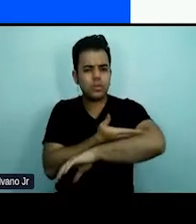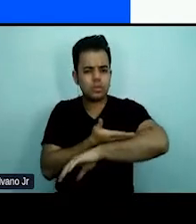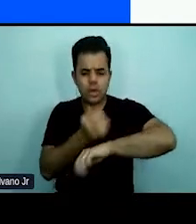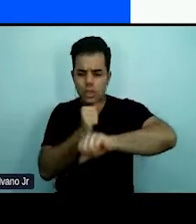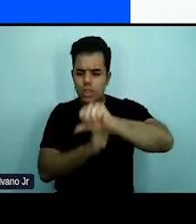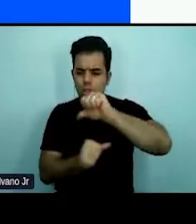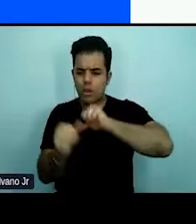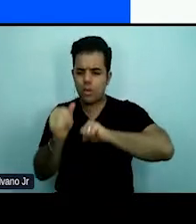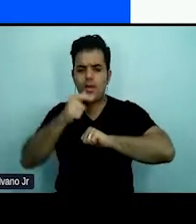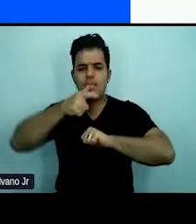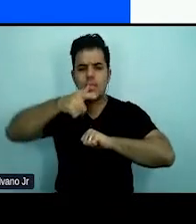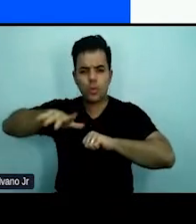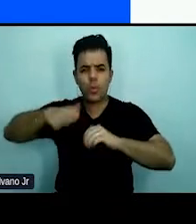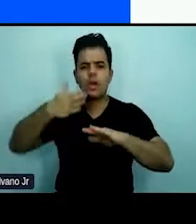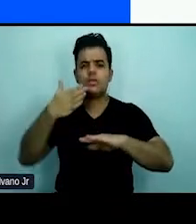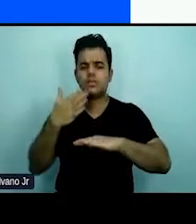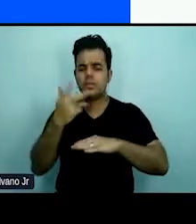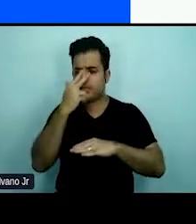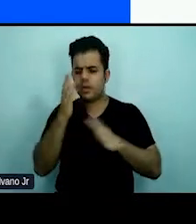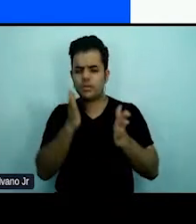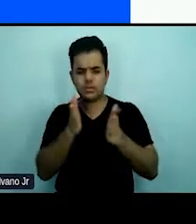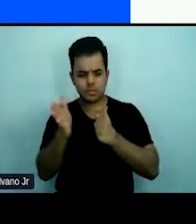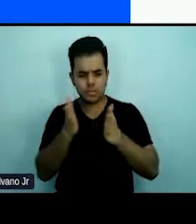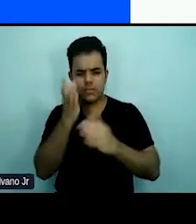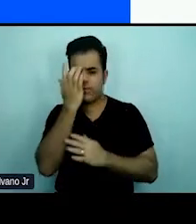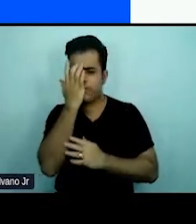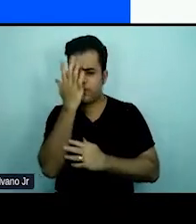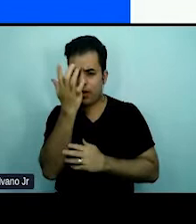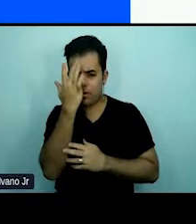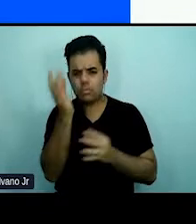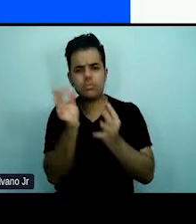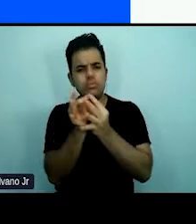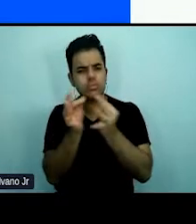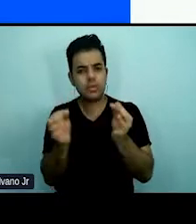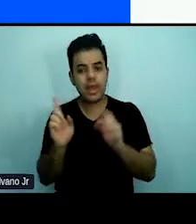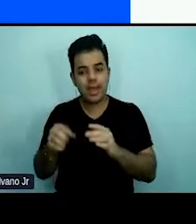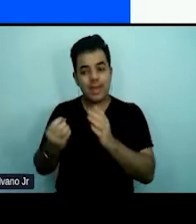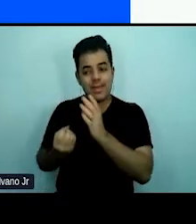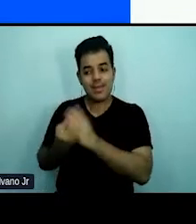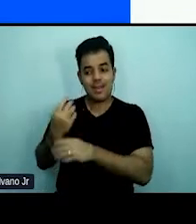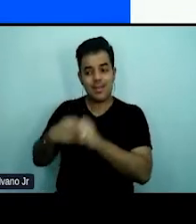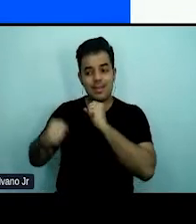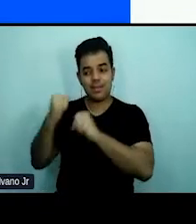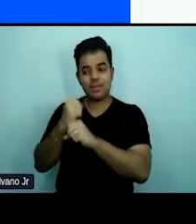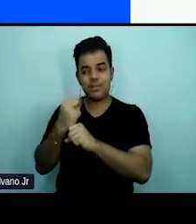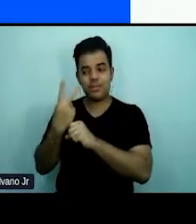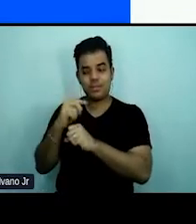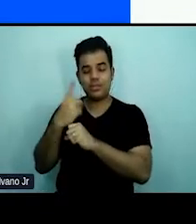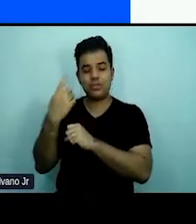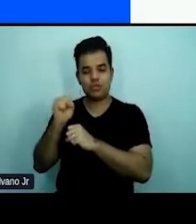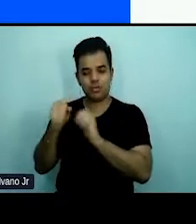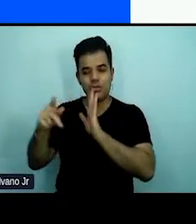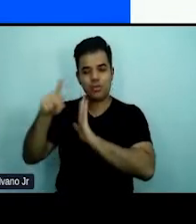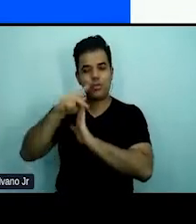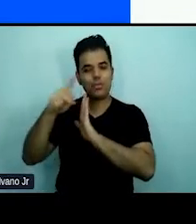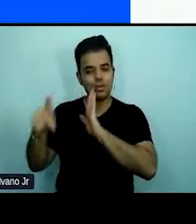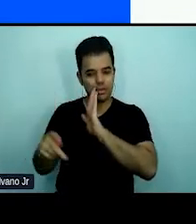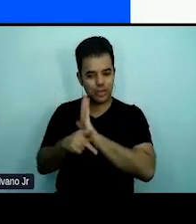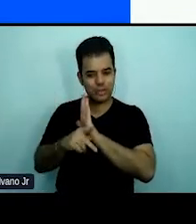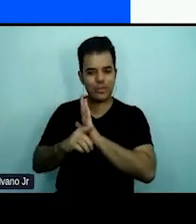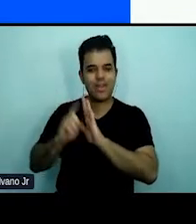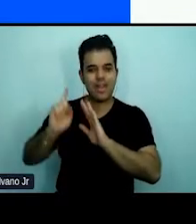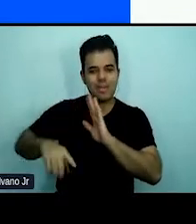a linguagem mais acessível, e com isso criei em 2018 Direito com Jeito, junto com outras